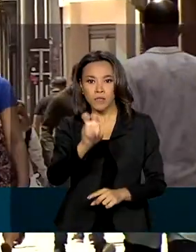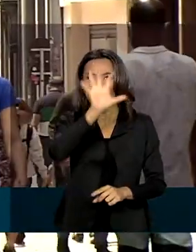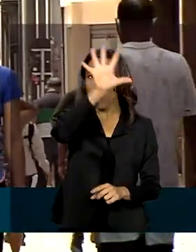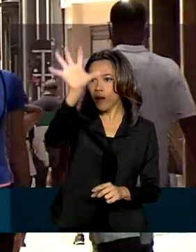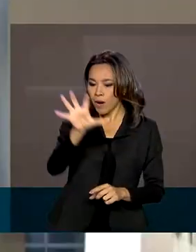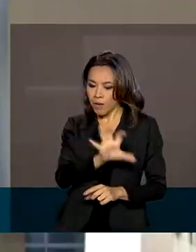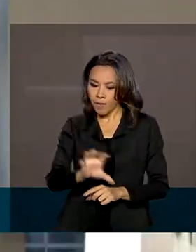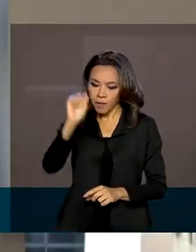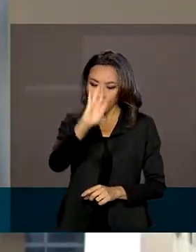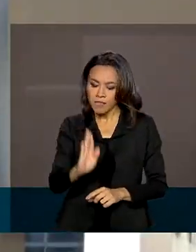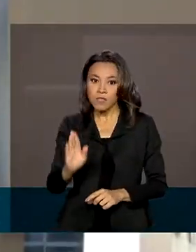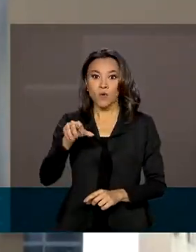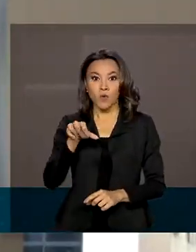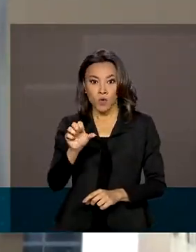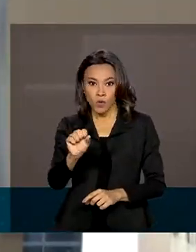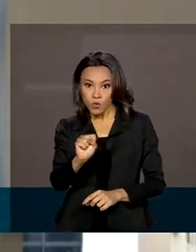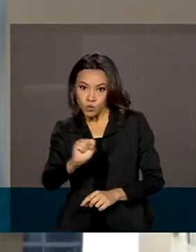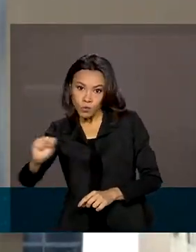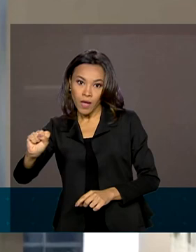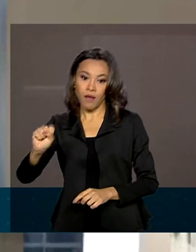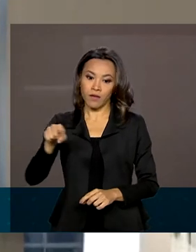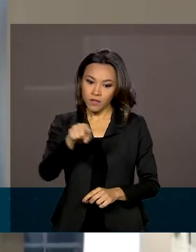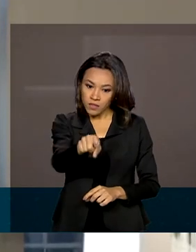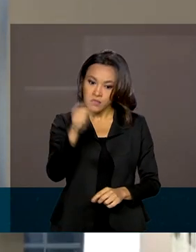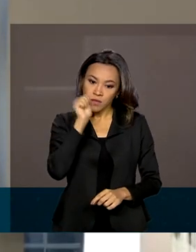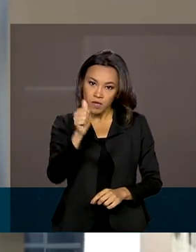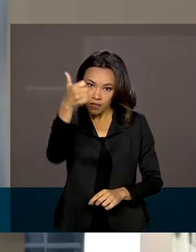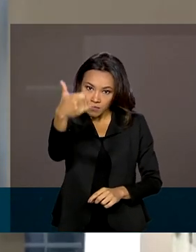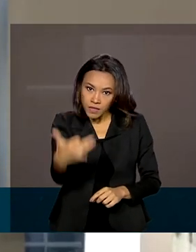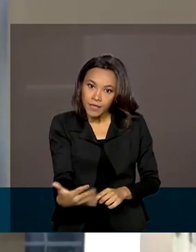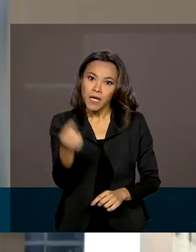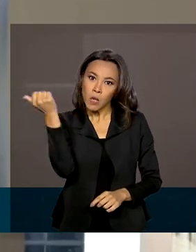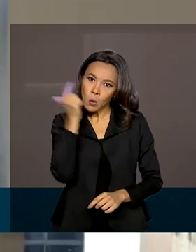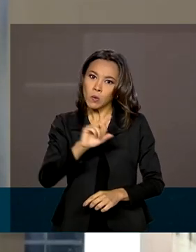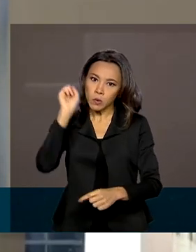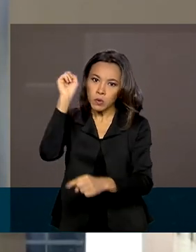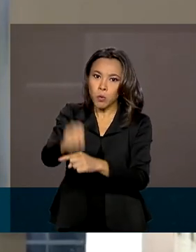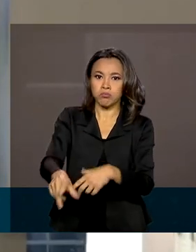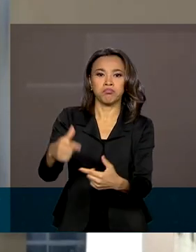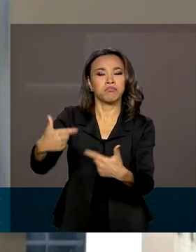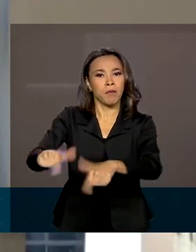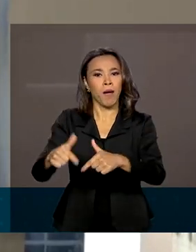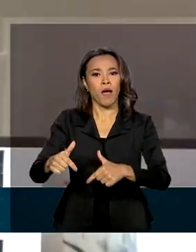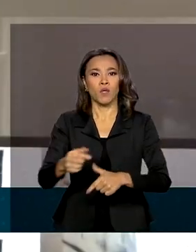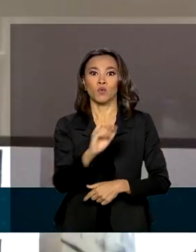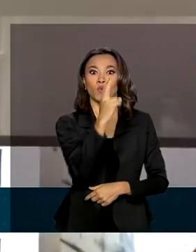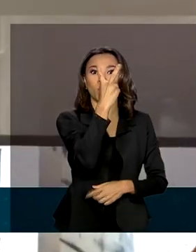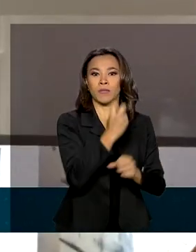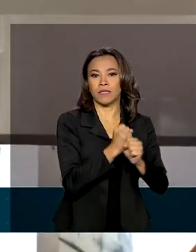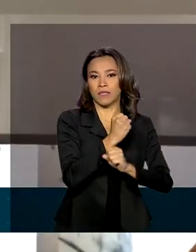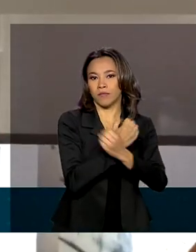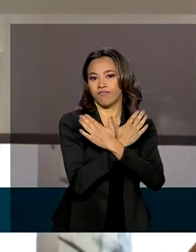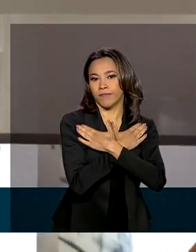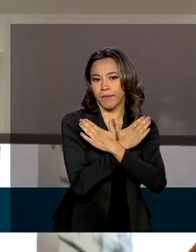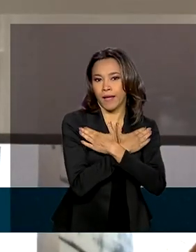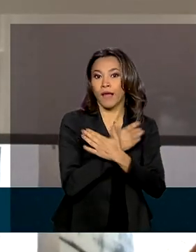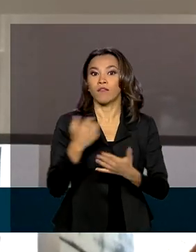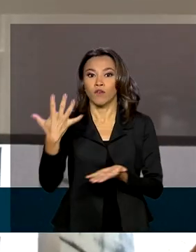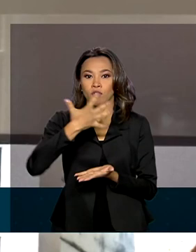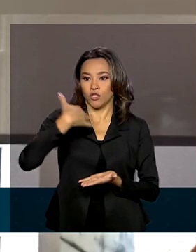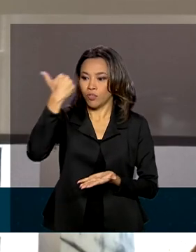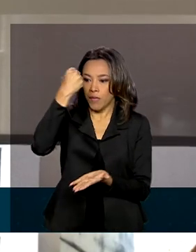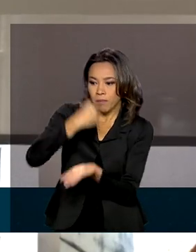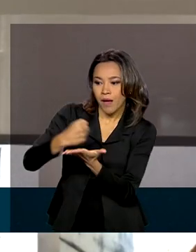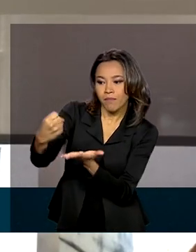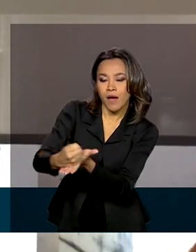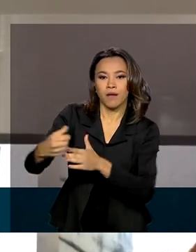com destaque para o sudeste. A carioca Mônica Vieira conquistou uma dessas vagas. Após dois anos desempregada, foi contratada por uma empresa